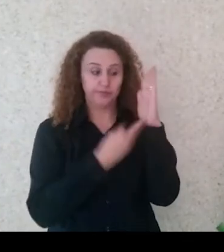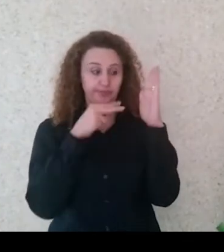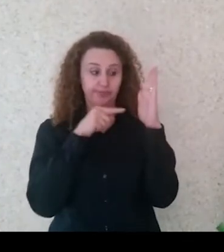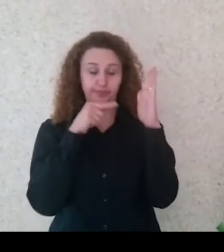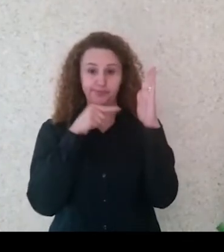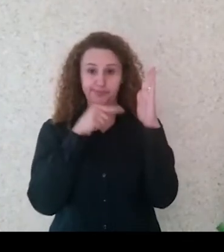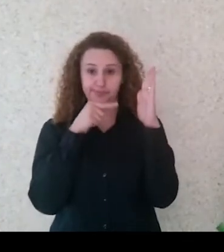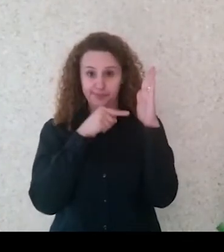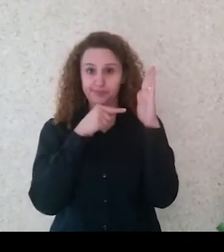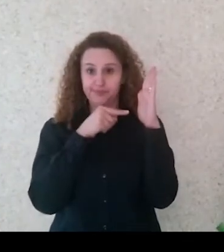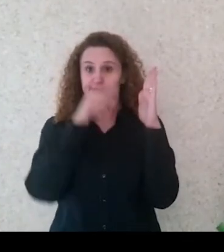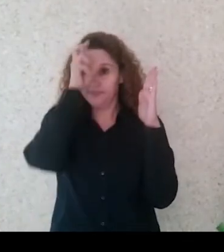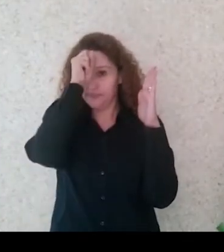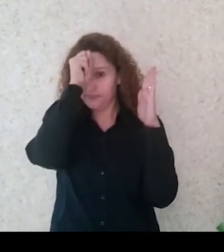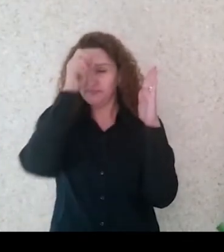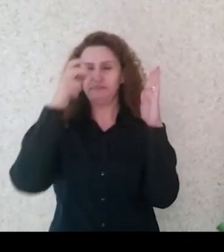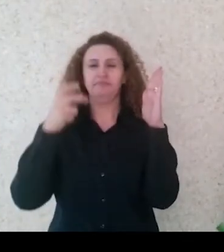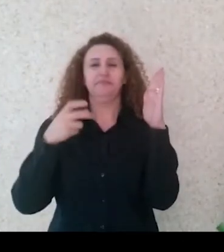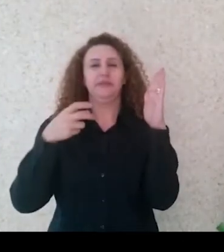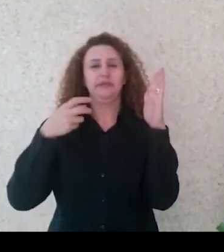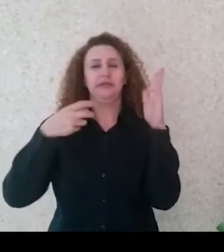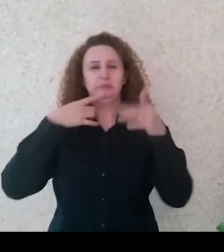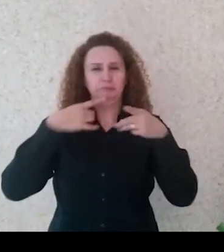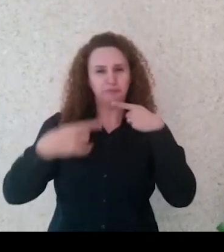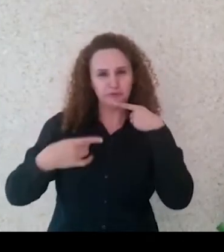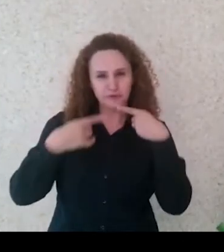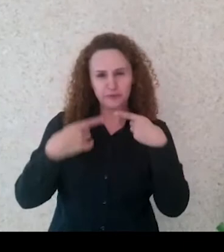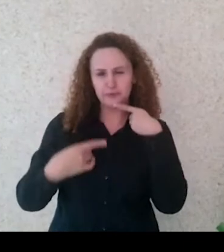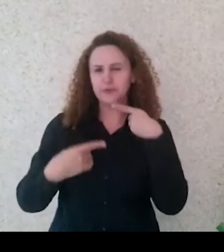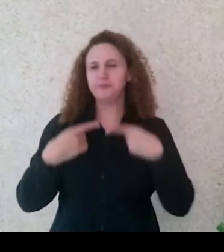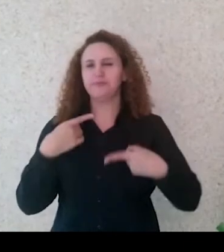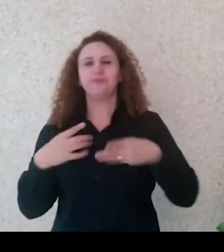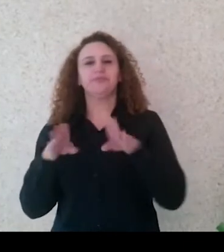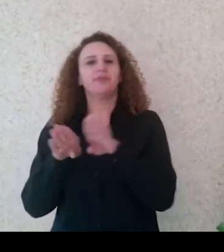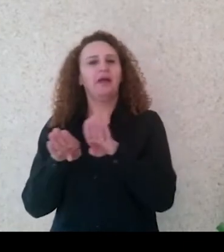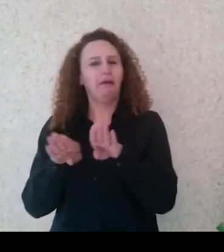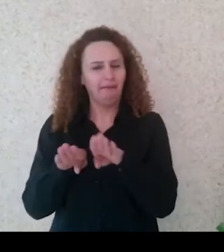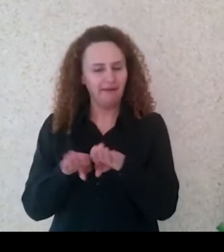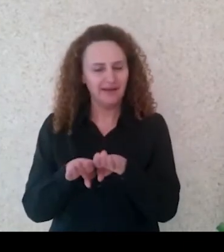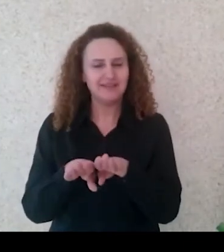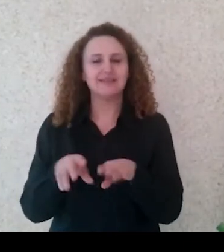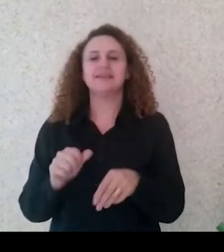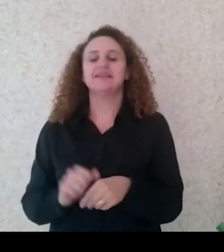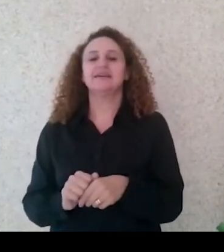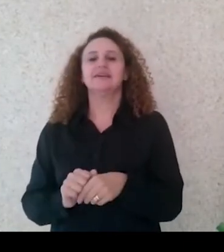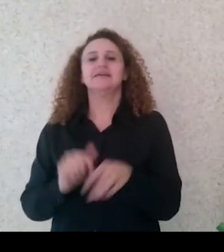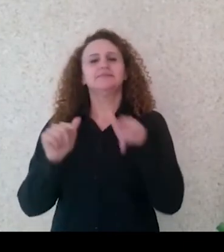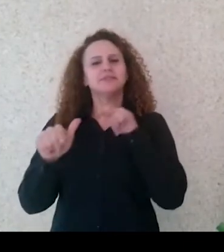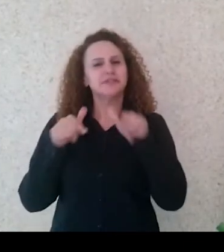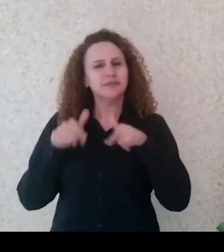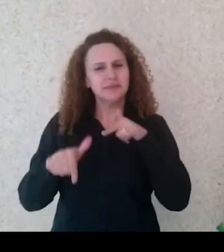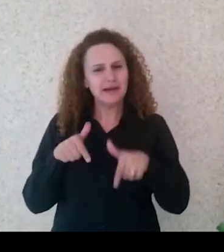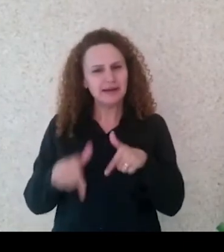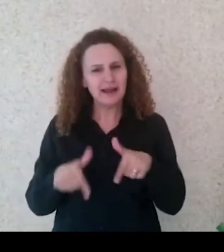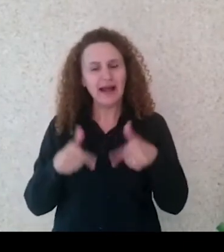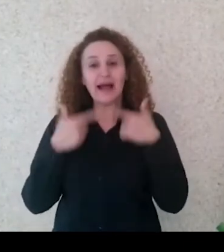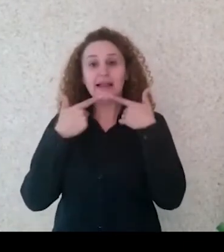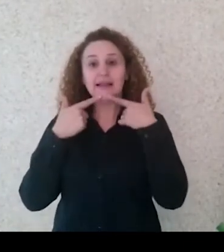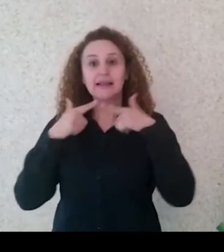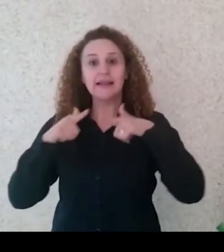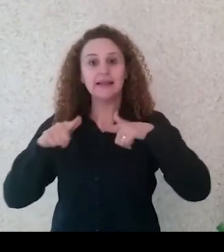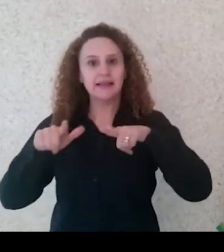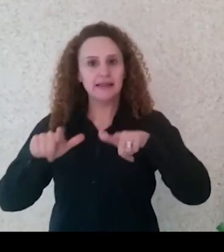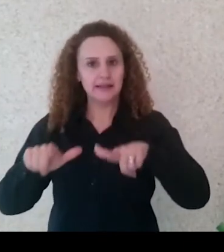Falaremos muito sobre texto. Muitas vezes vocês podem achar assim, nós vamos trabalhar com Língua